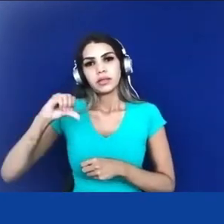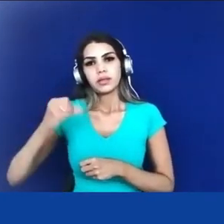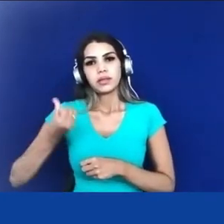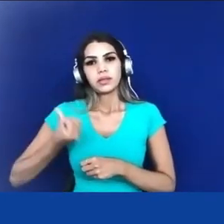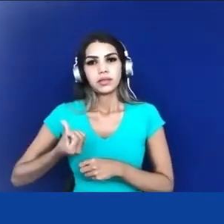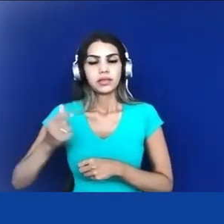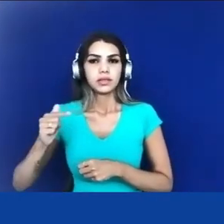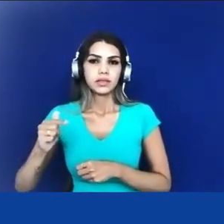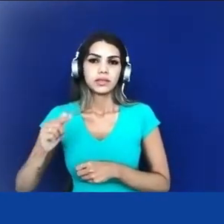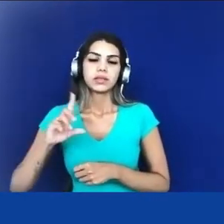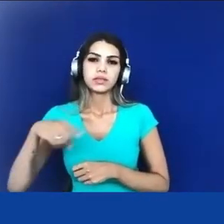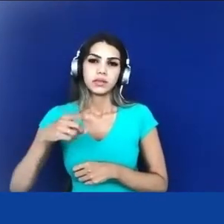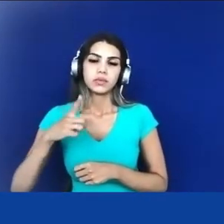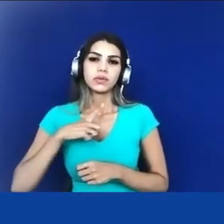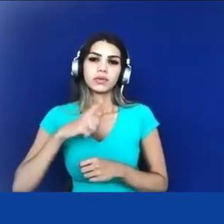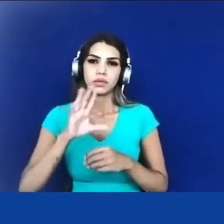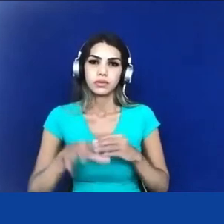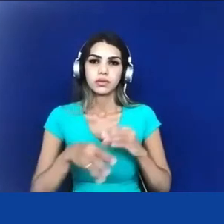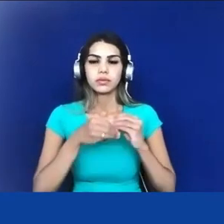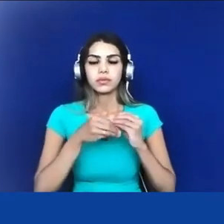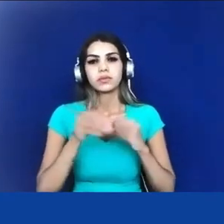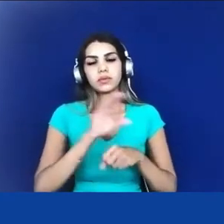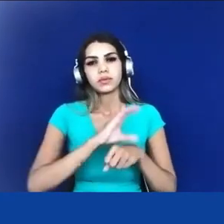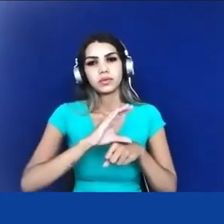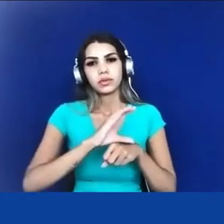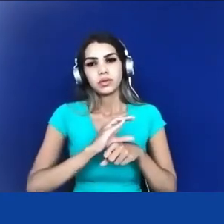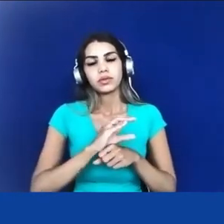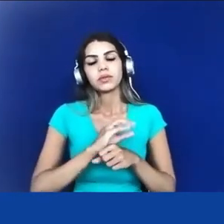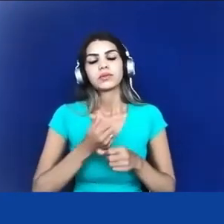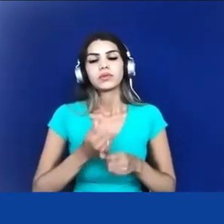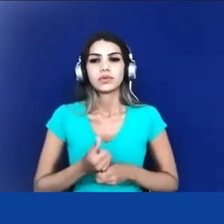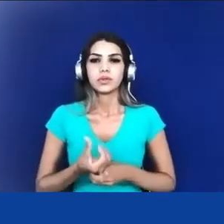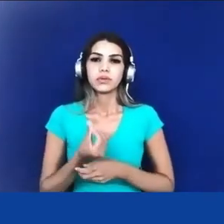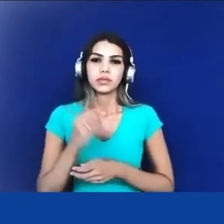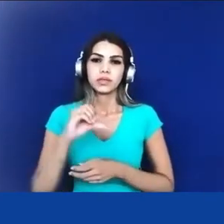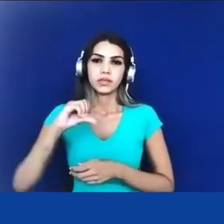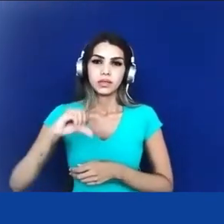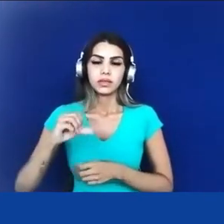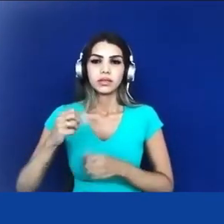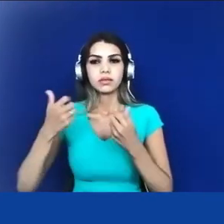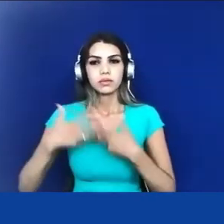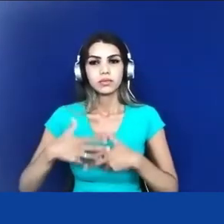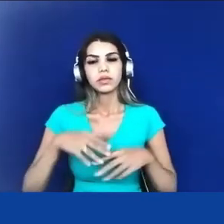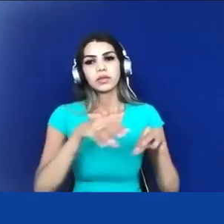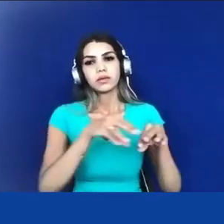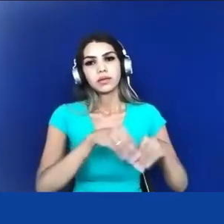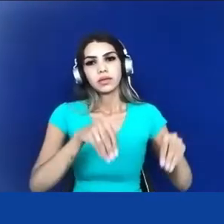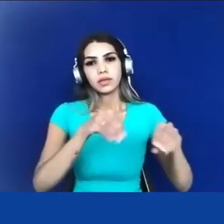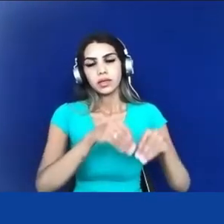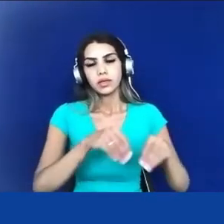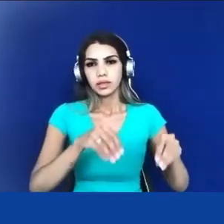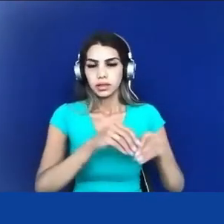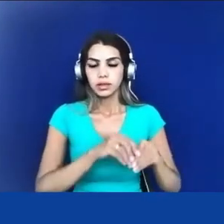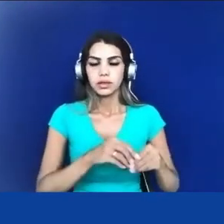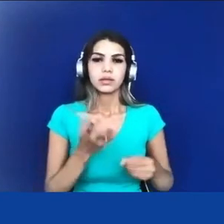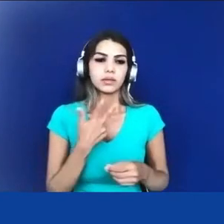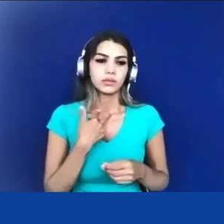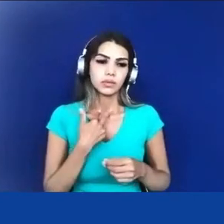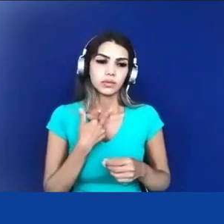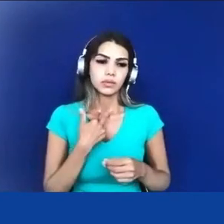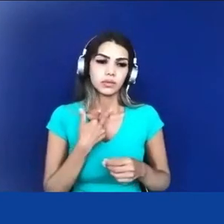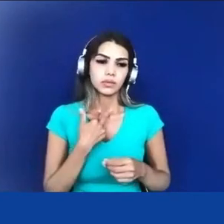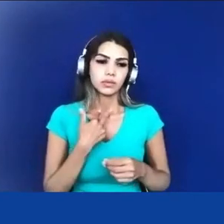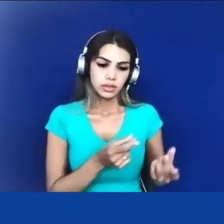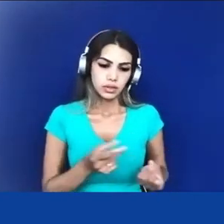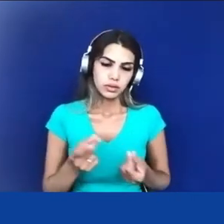69 que estava lá dizendo que as nossas terras eram inalienáveis né nos termos da nossa lei